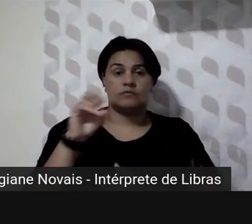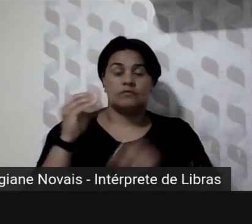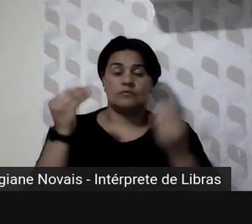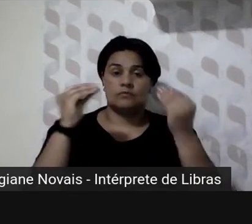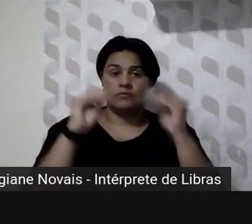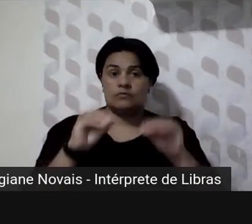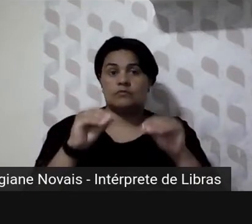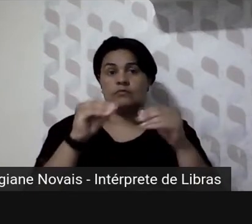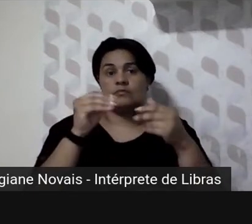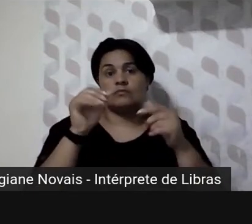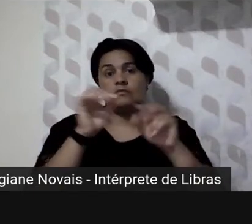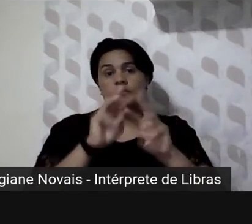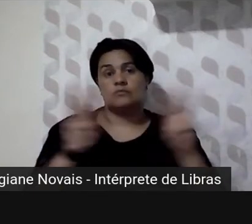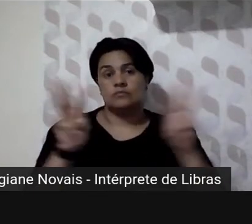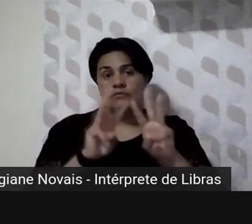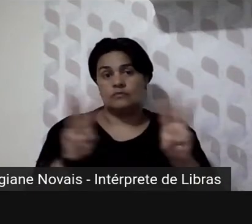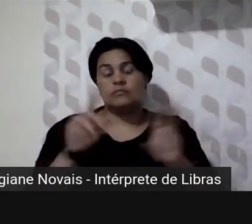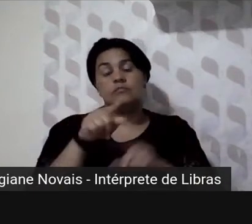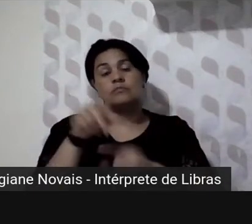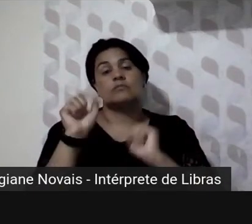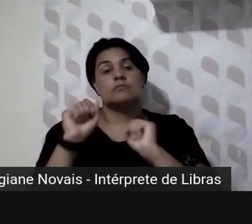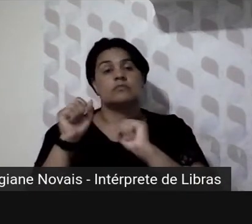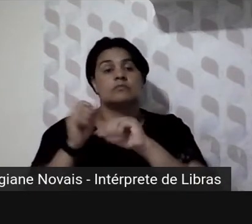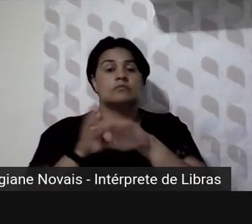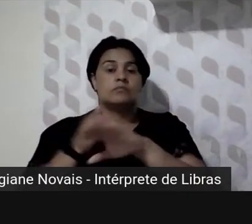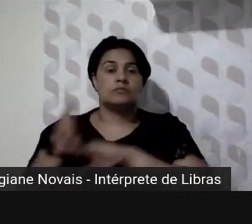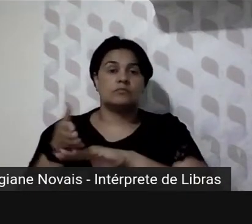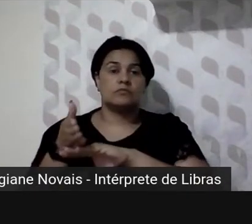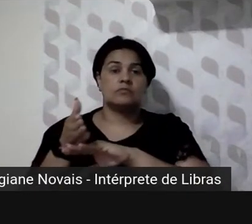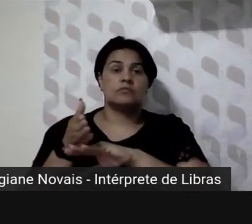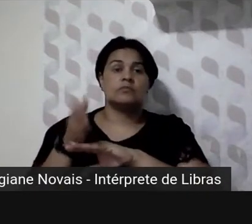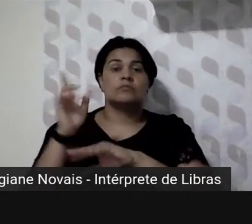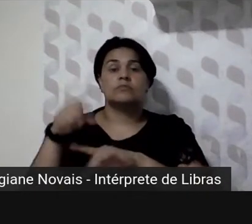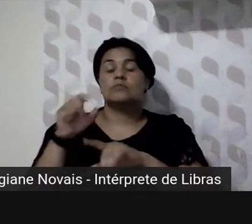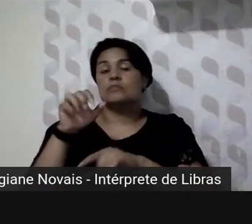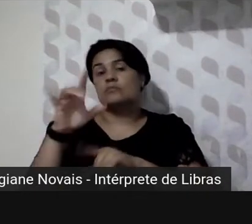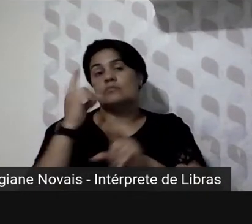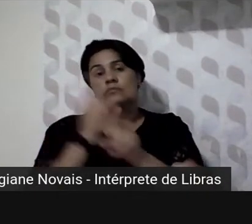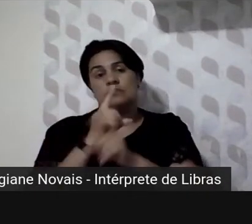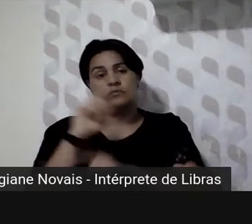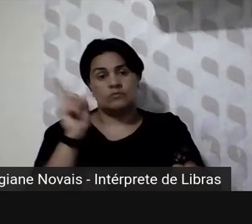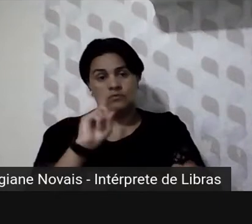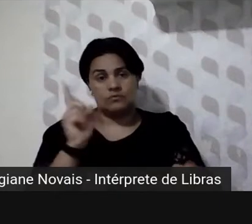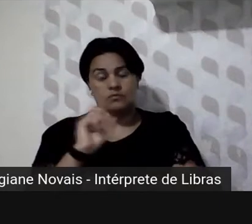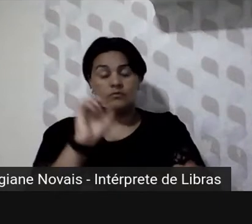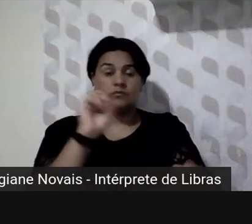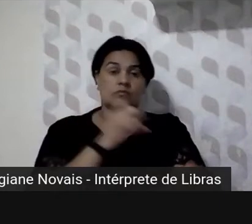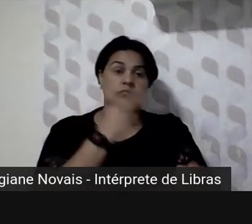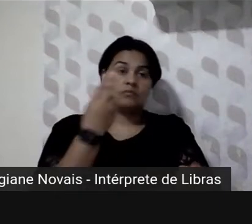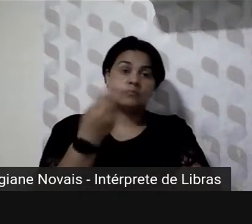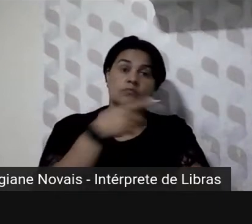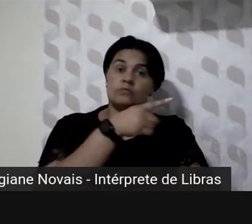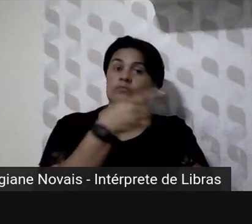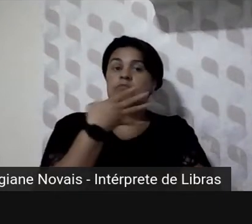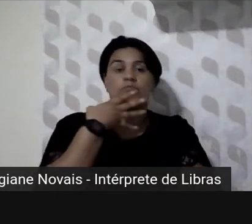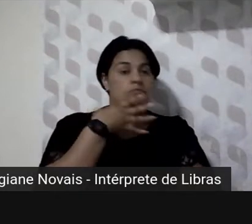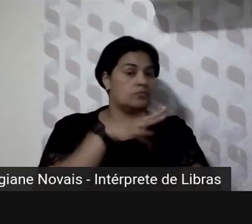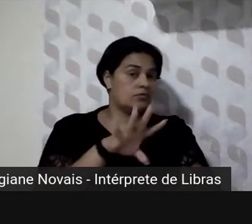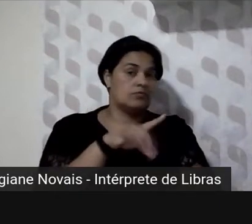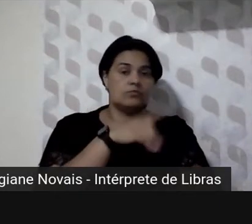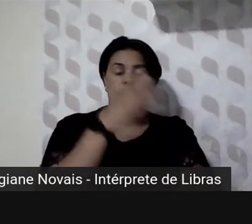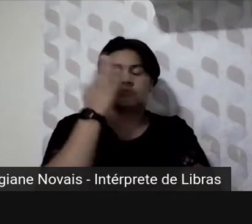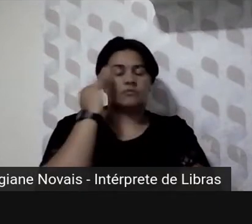atendimento quando ele não consegue localizar ou o que eu acho que é mais comum que ele não conheça sequer a existência do